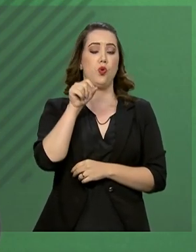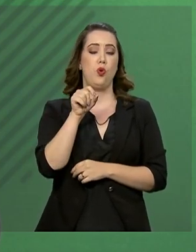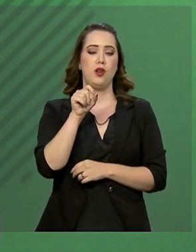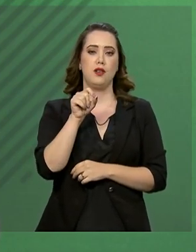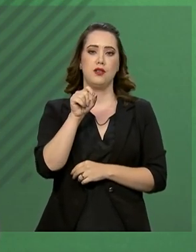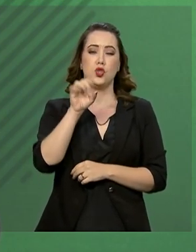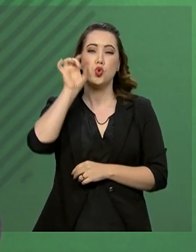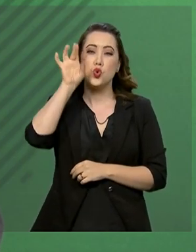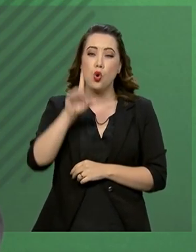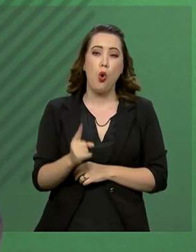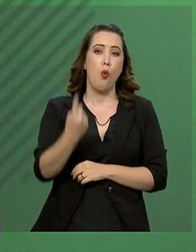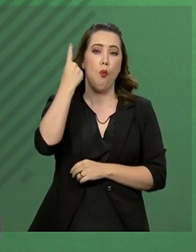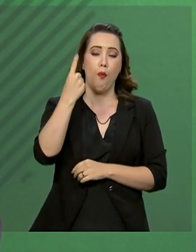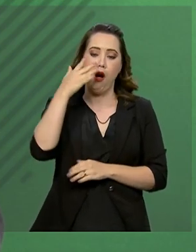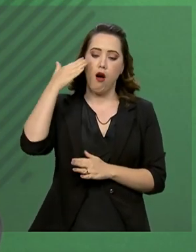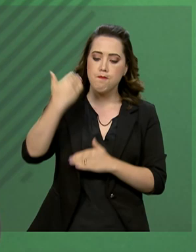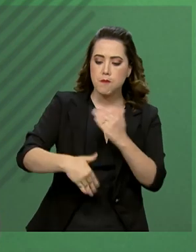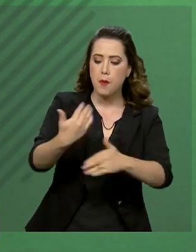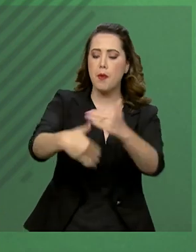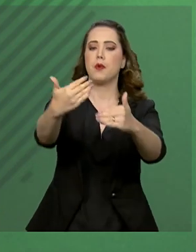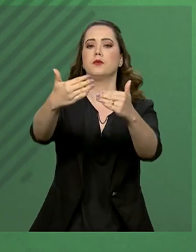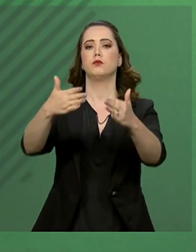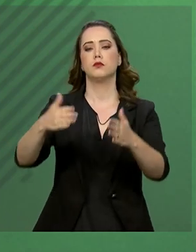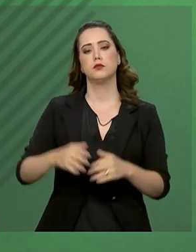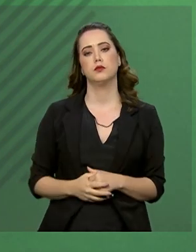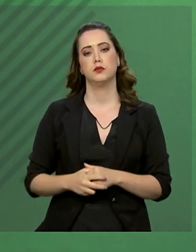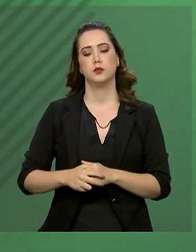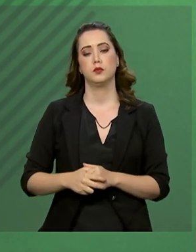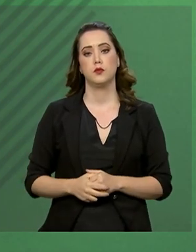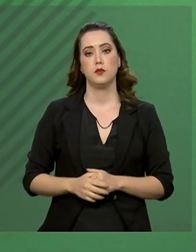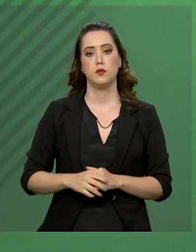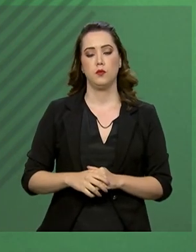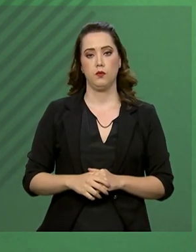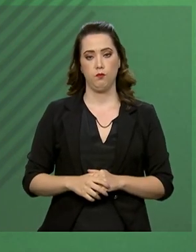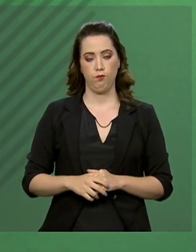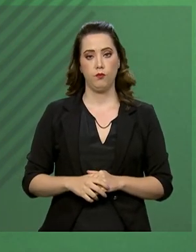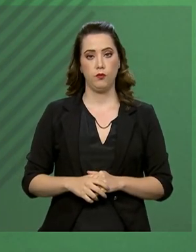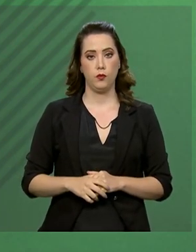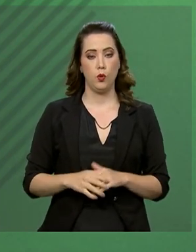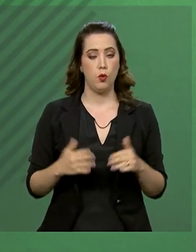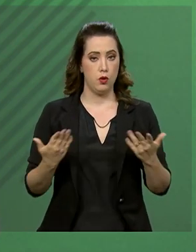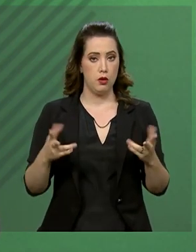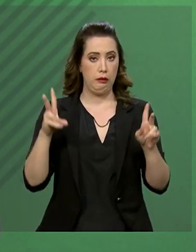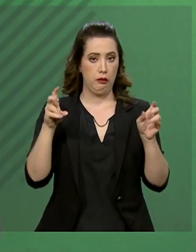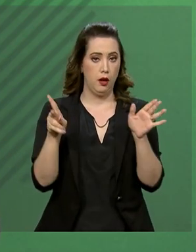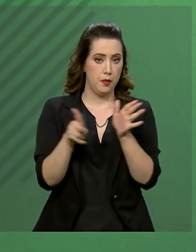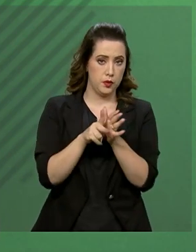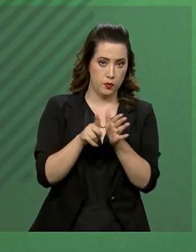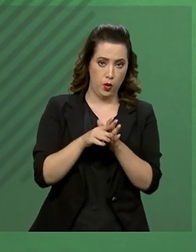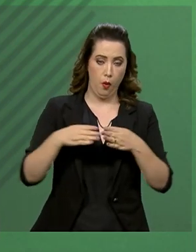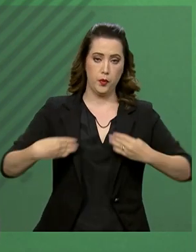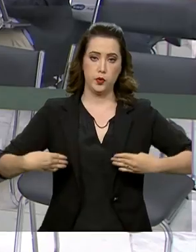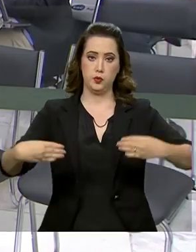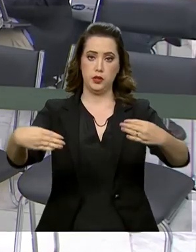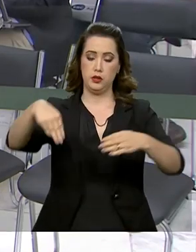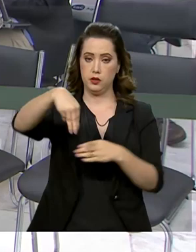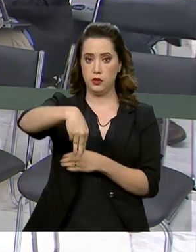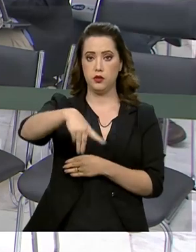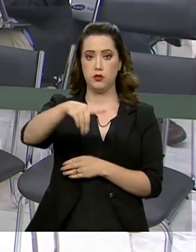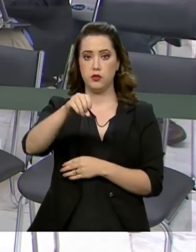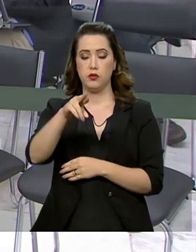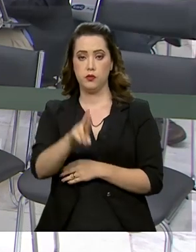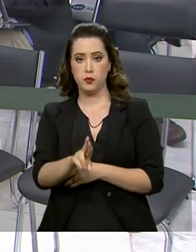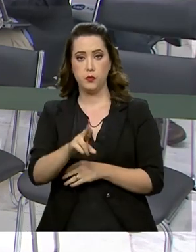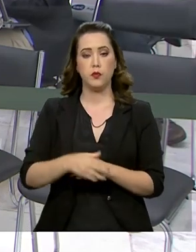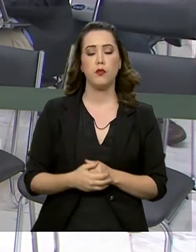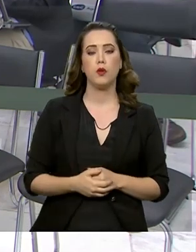não ser avançar. Fecho aspas. Assuntos do Ministério do Desenvolvimento Regional. O